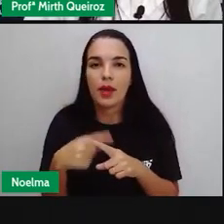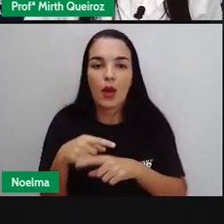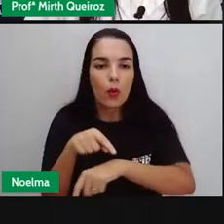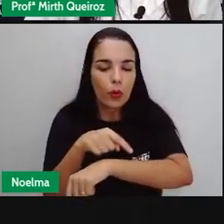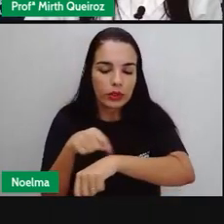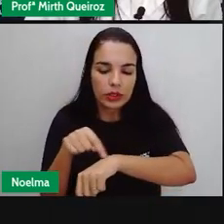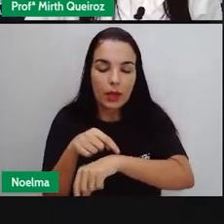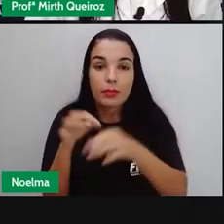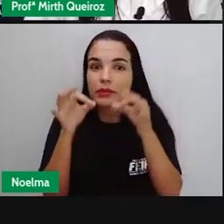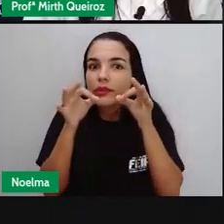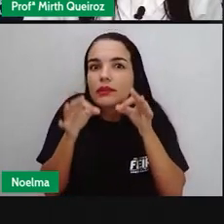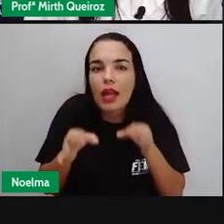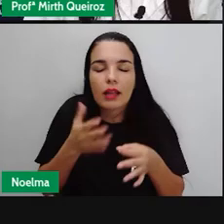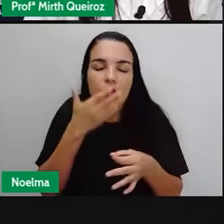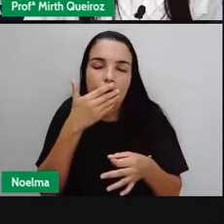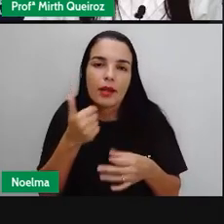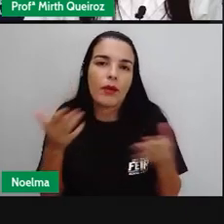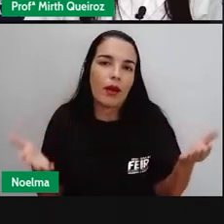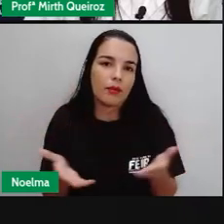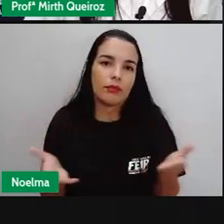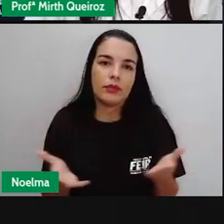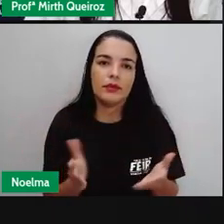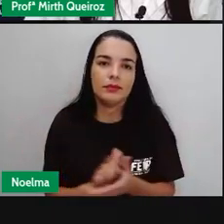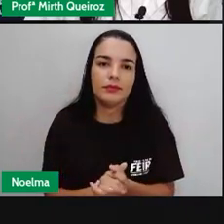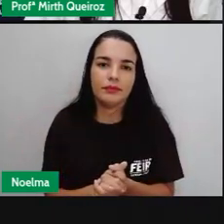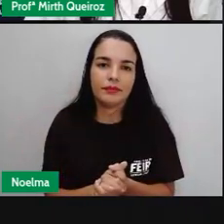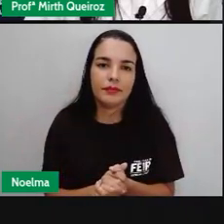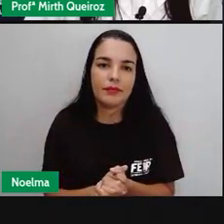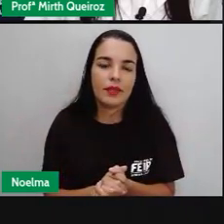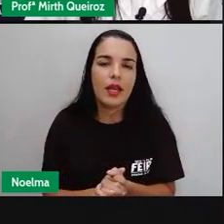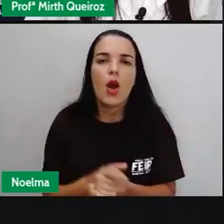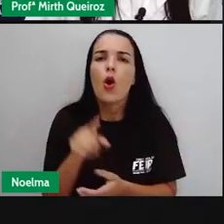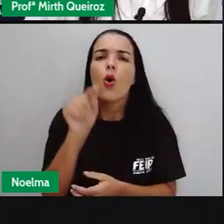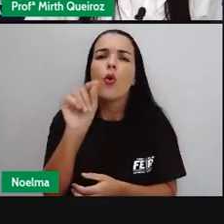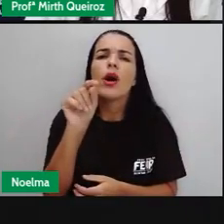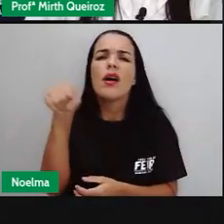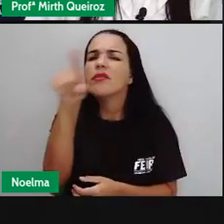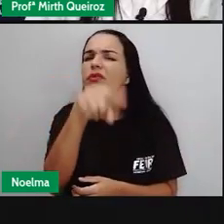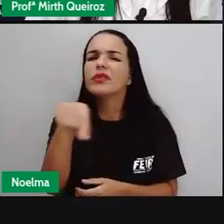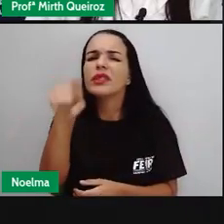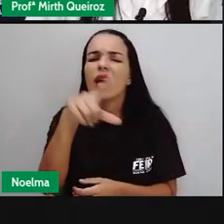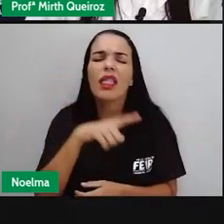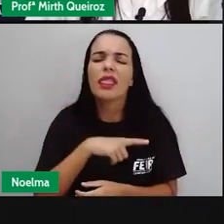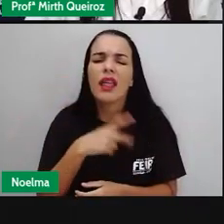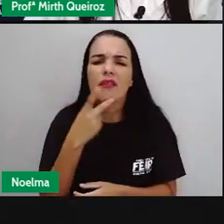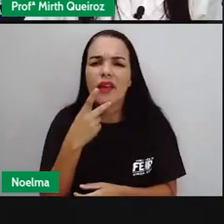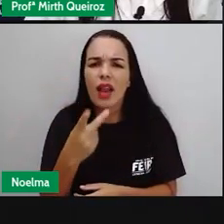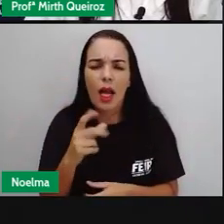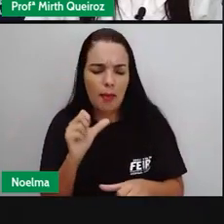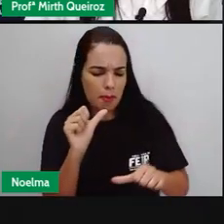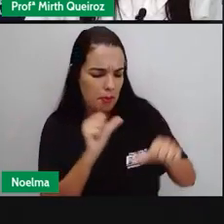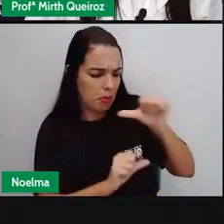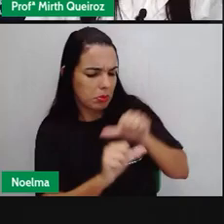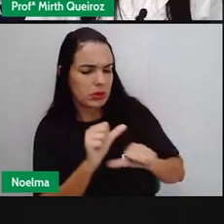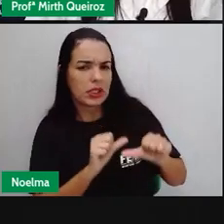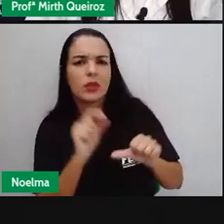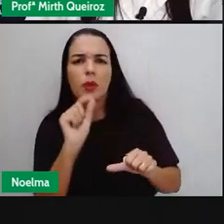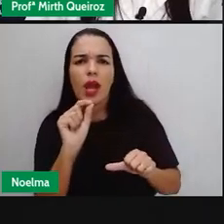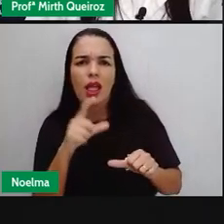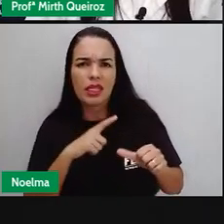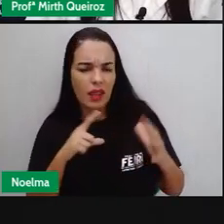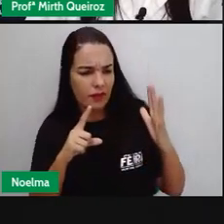mais Precisa E o que vocês Têm a falar Sobre essas mudanças? Houve alguma